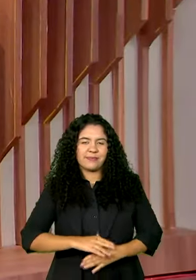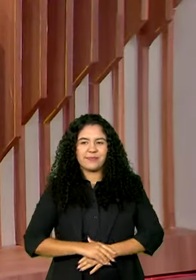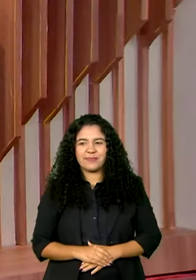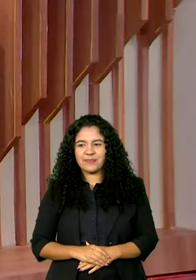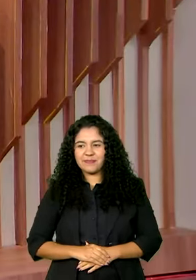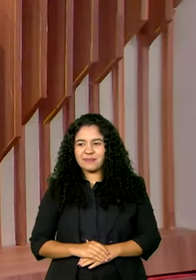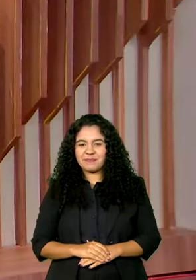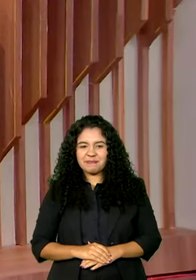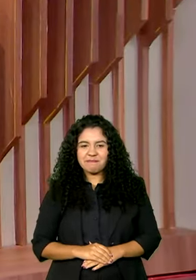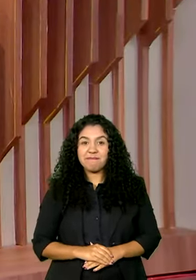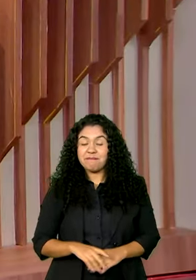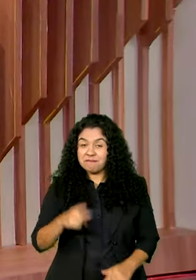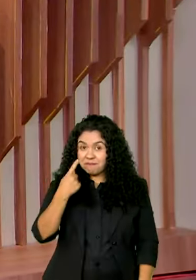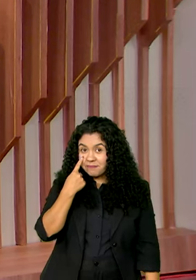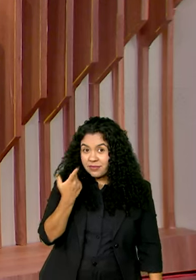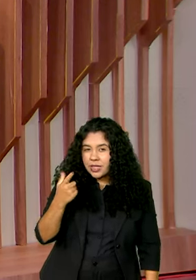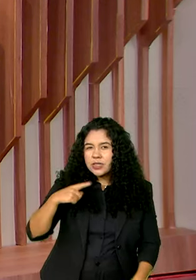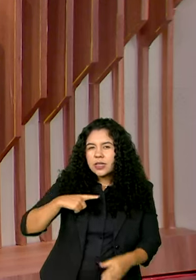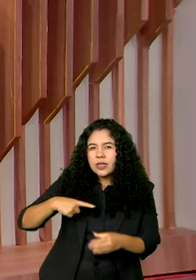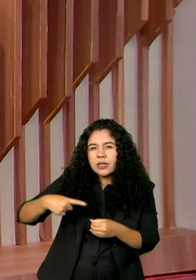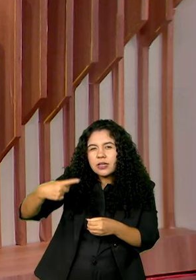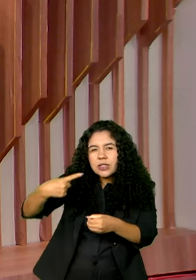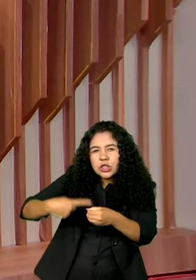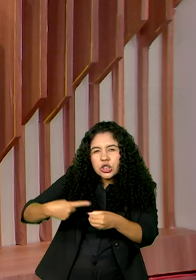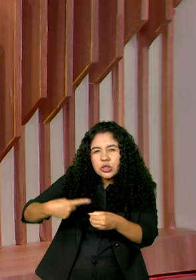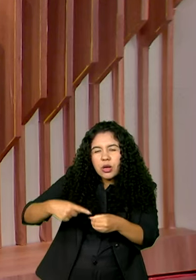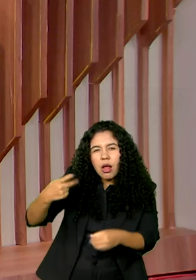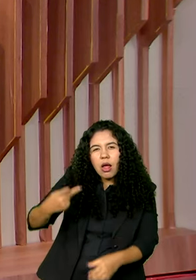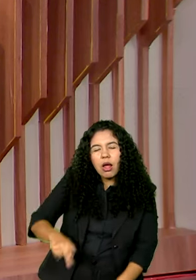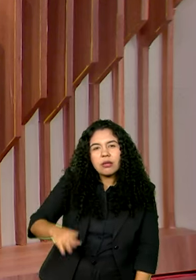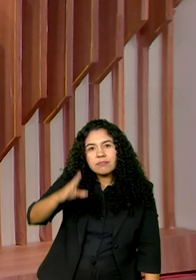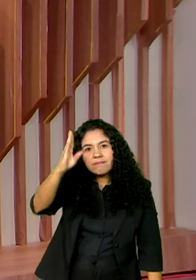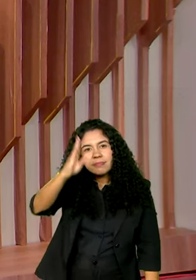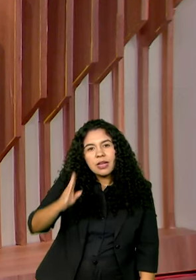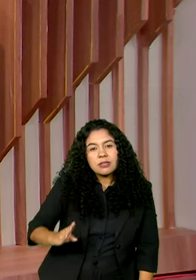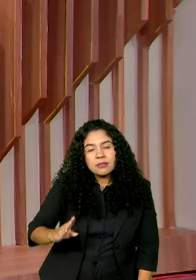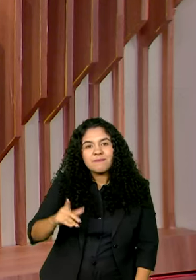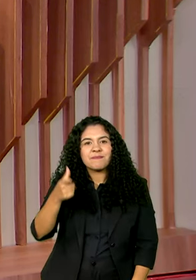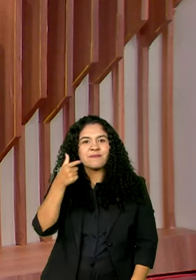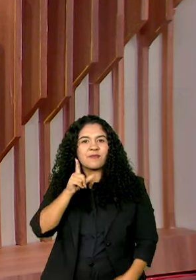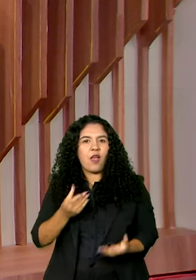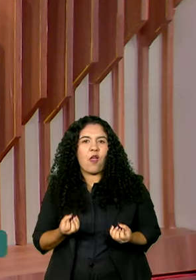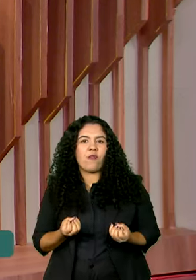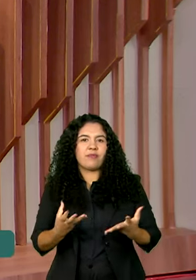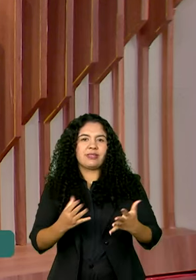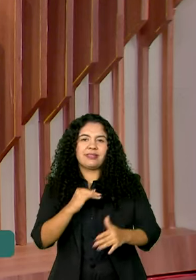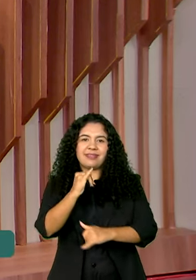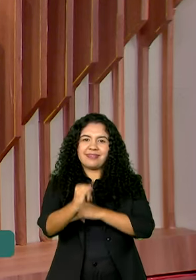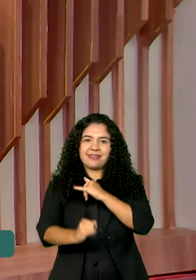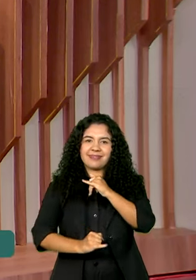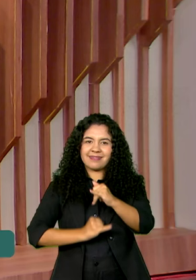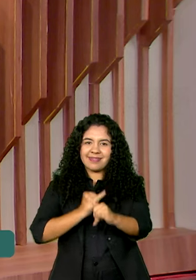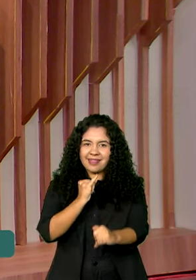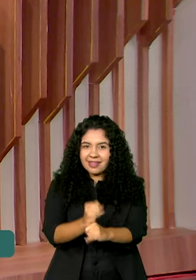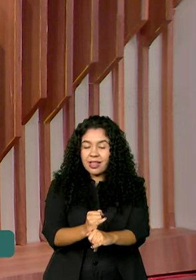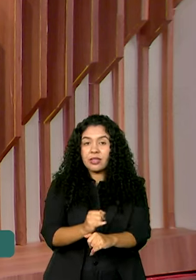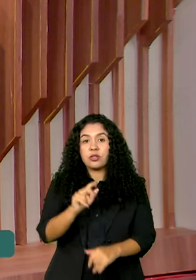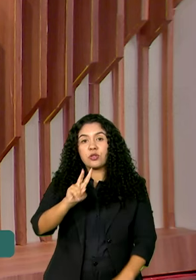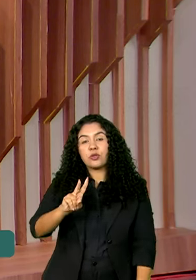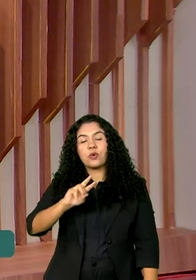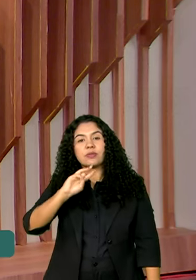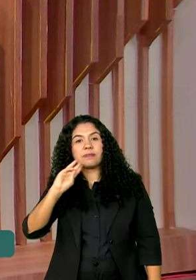Olha, quem vive no interior do país vai ter mais acesso à internet. 2 milhões e meio de pessoas devem ser